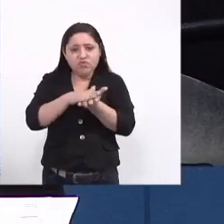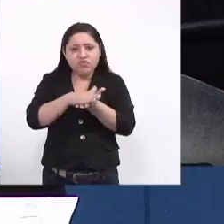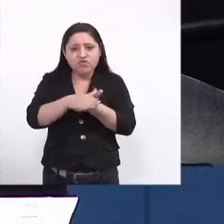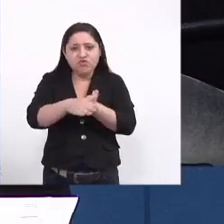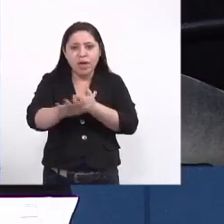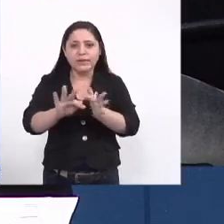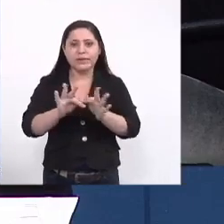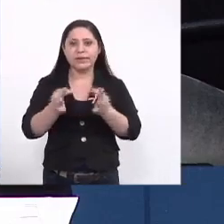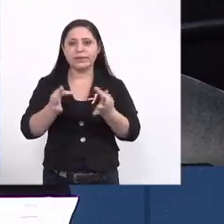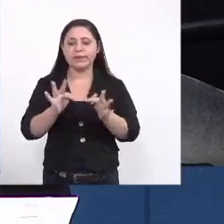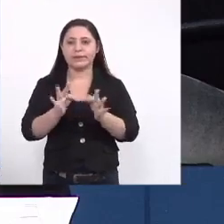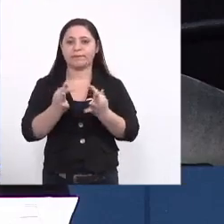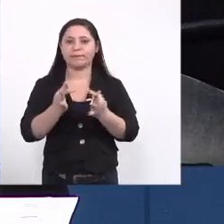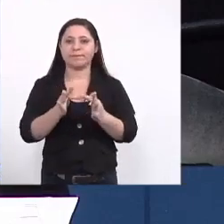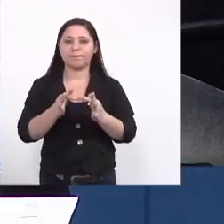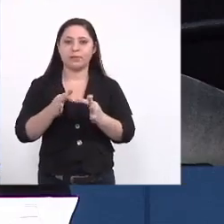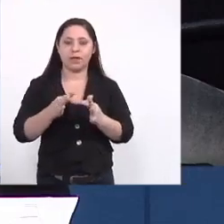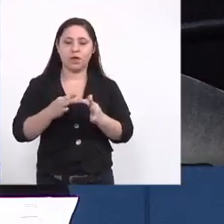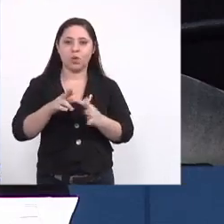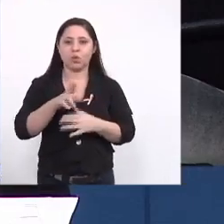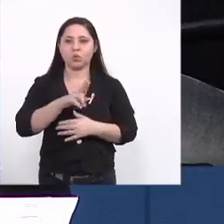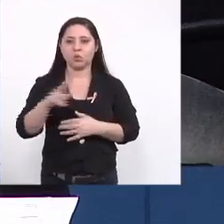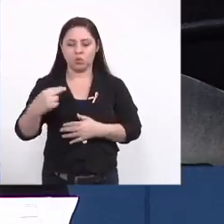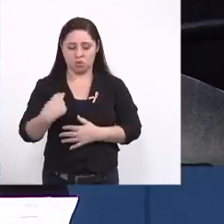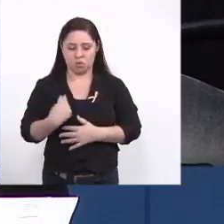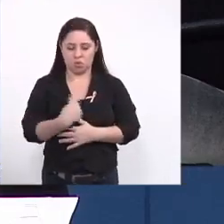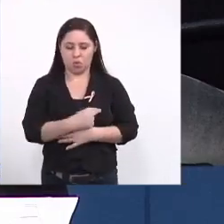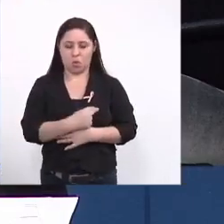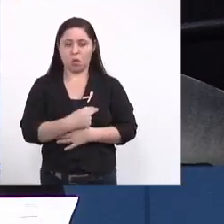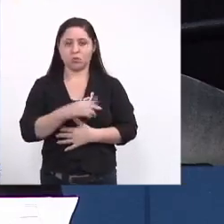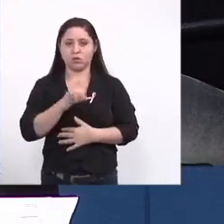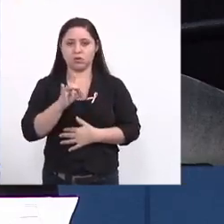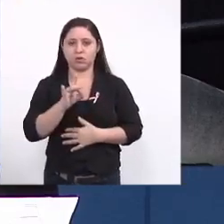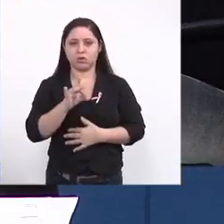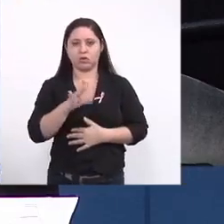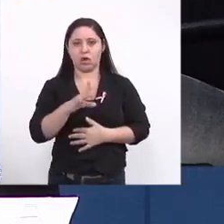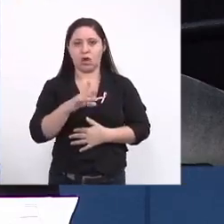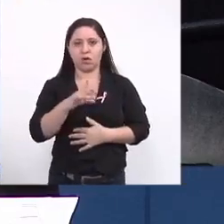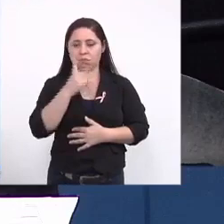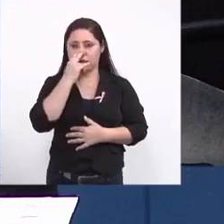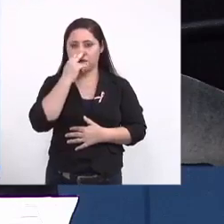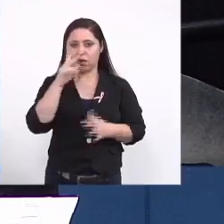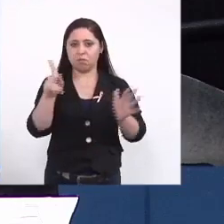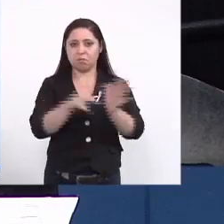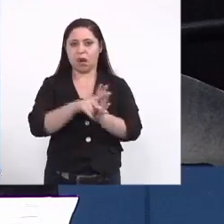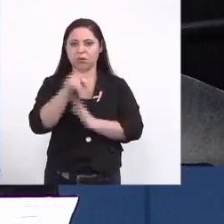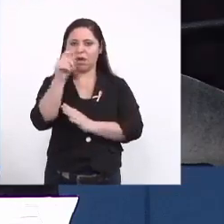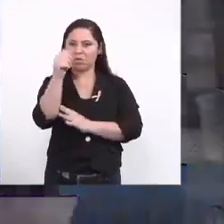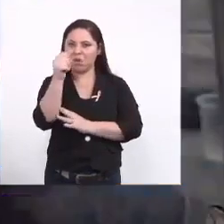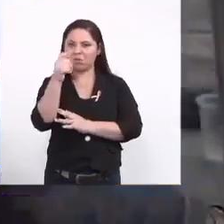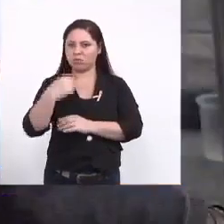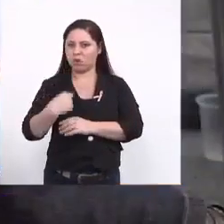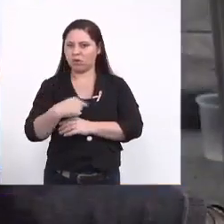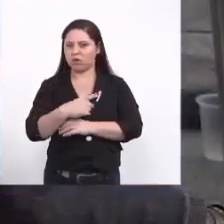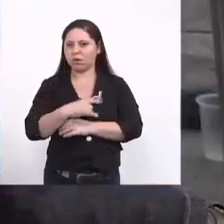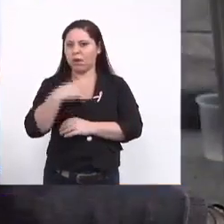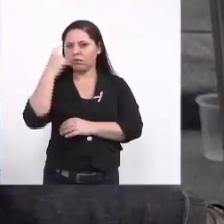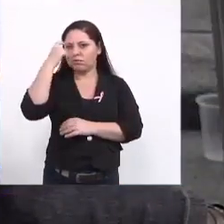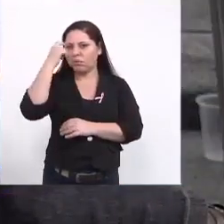simples escrito é a mão e a pessoa fala mas se